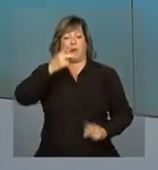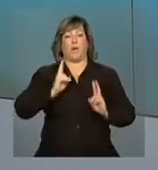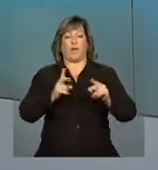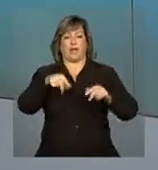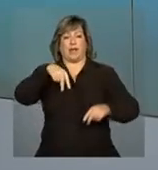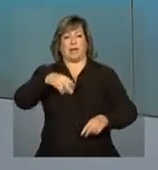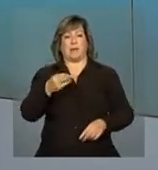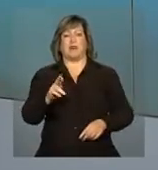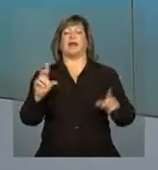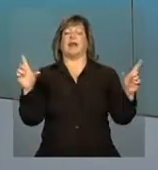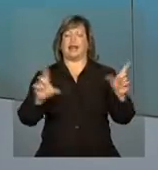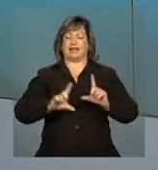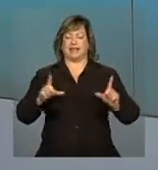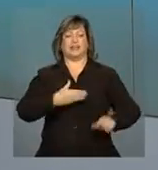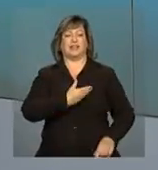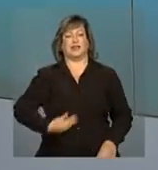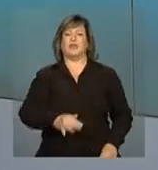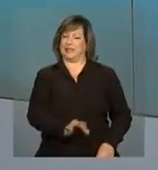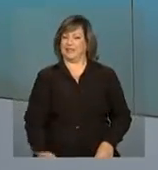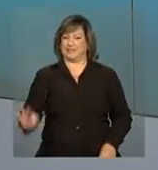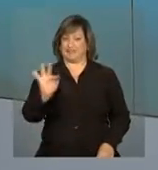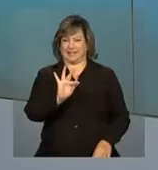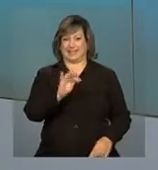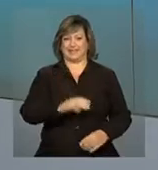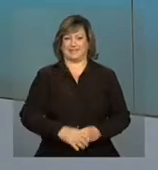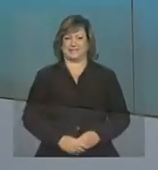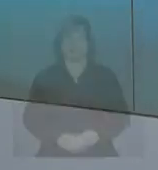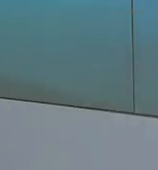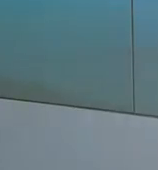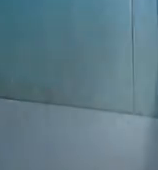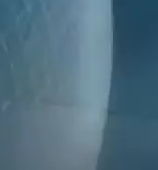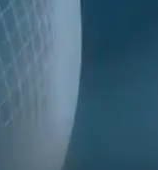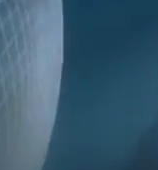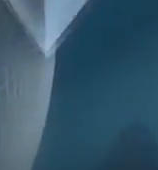Continue com a gente aqui na NBR, a TV do Governo Federal.